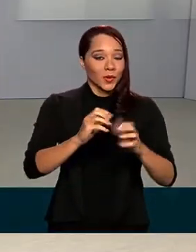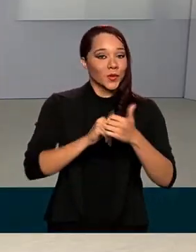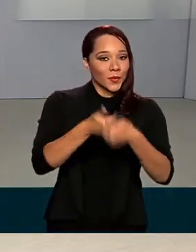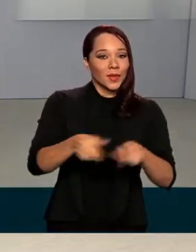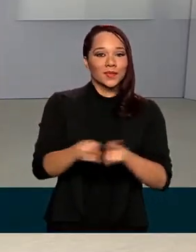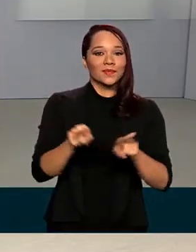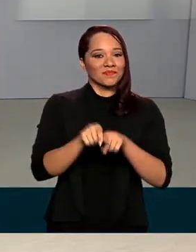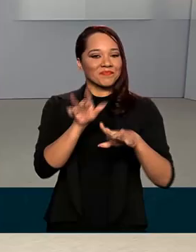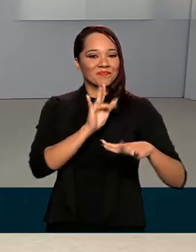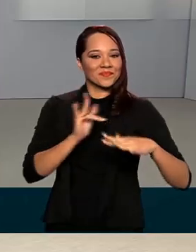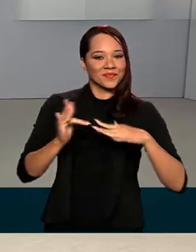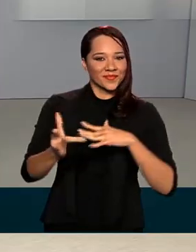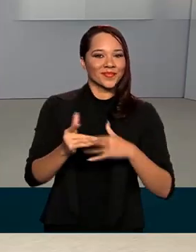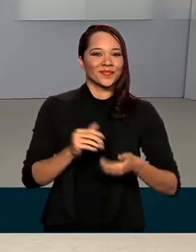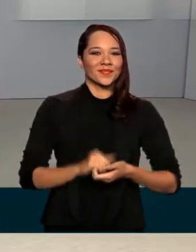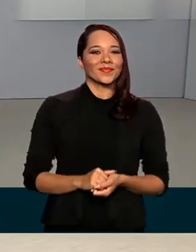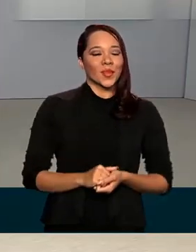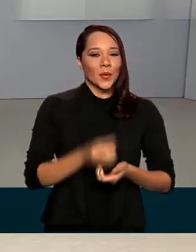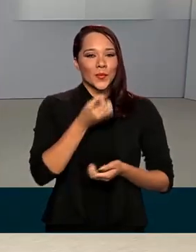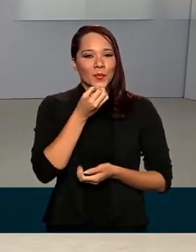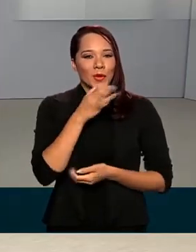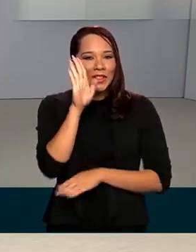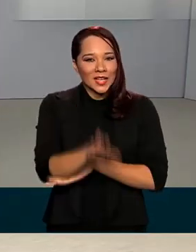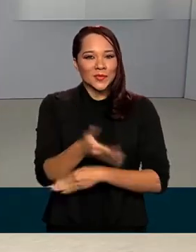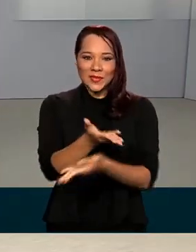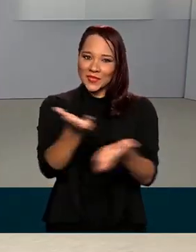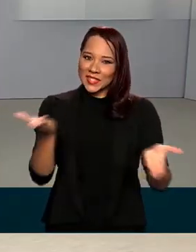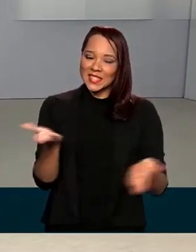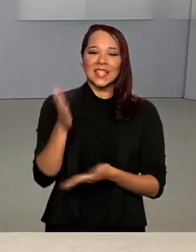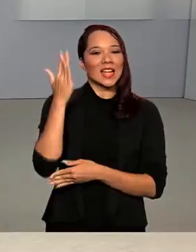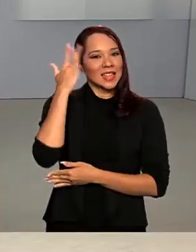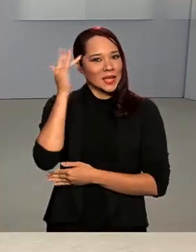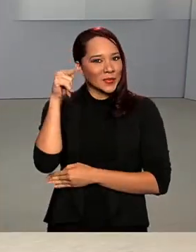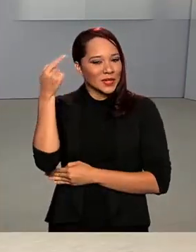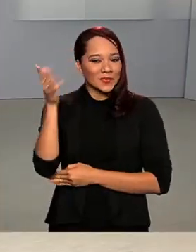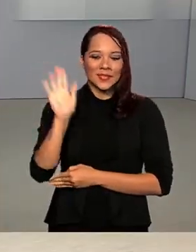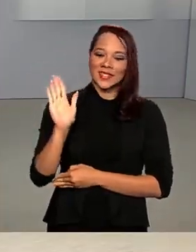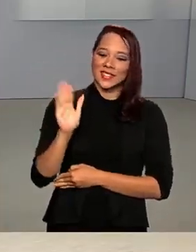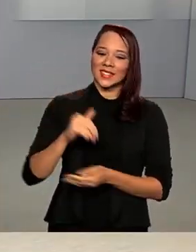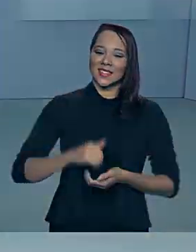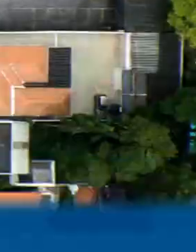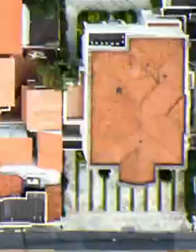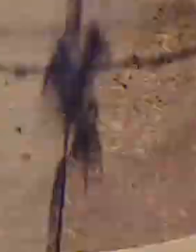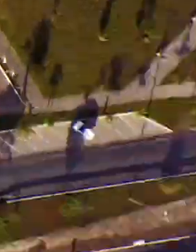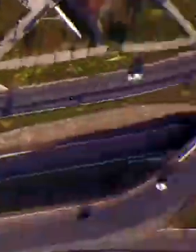acompanhar também pelas redes sociais. Uma ótima tarde para você e até a próxima. Tchau, tchau.